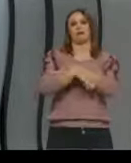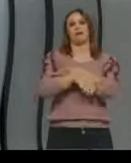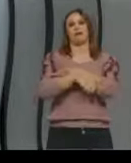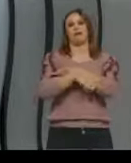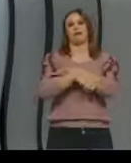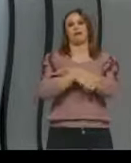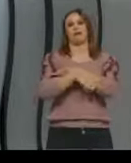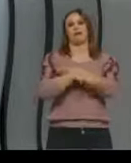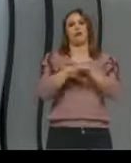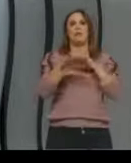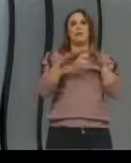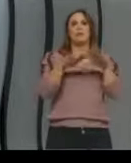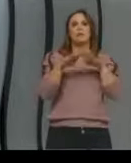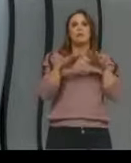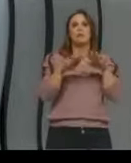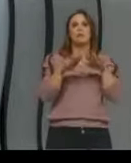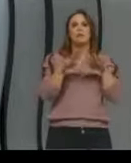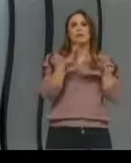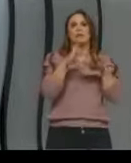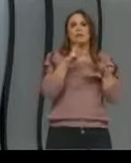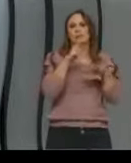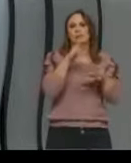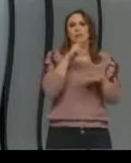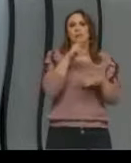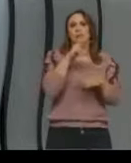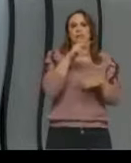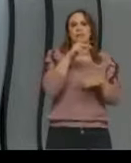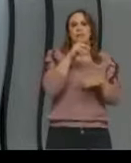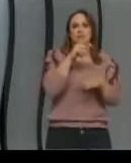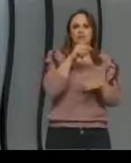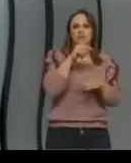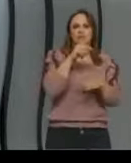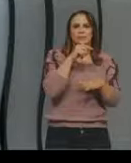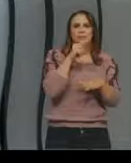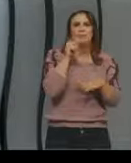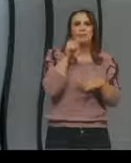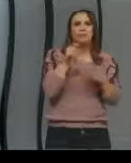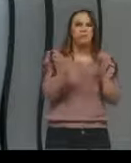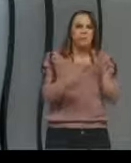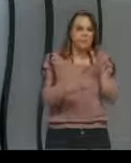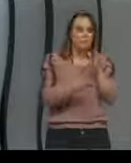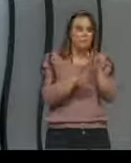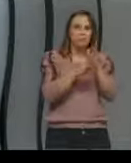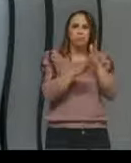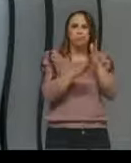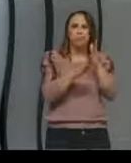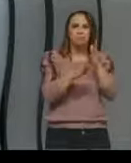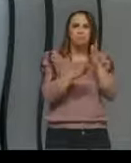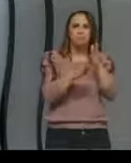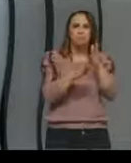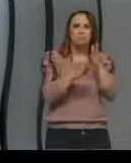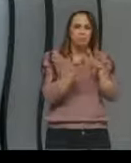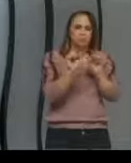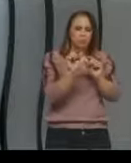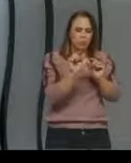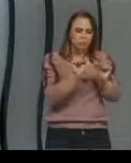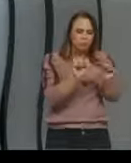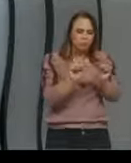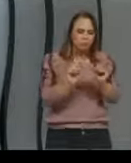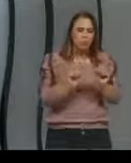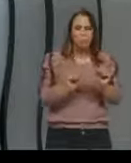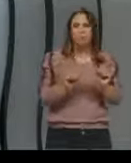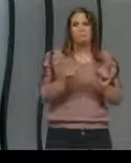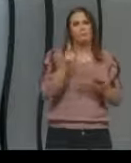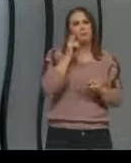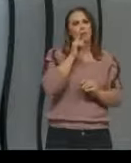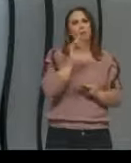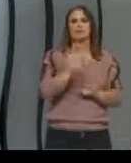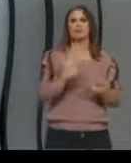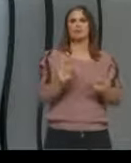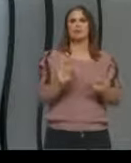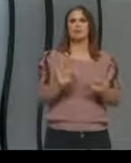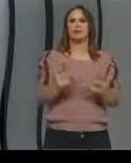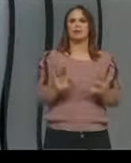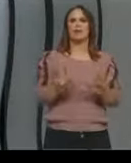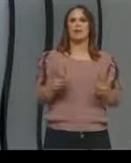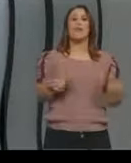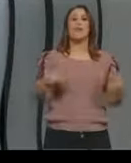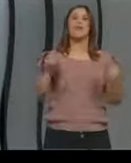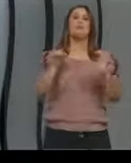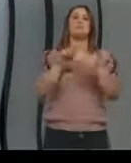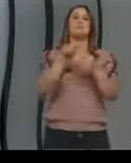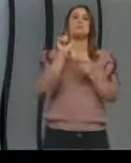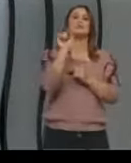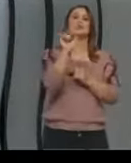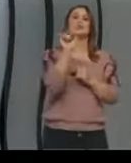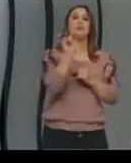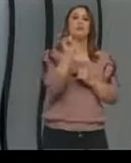os fragmentos conforme o seu tamanho. O objetivo aqui é você separar esses fragmentos por